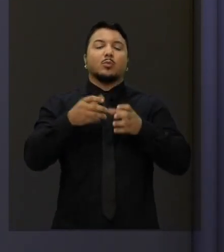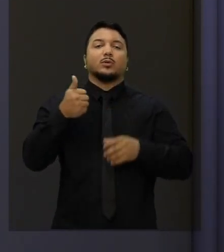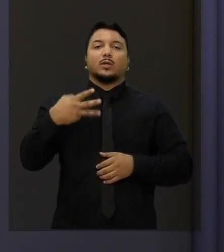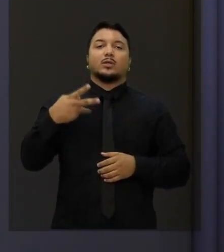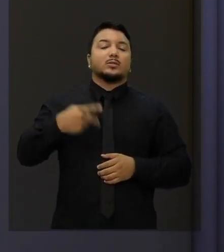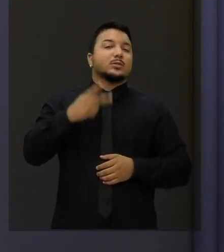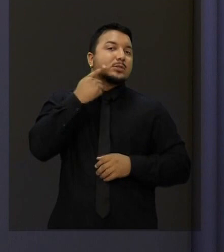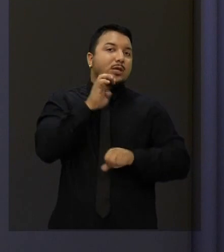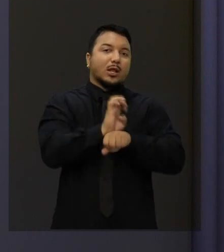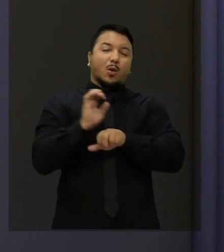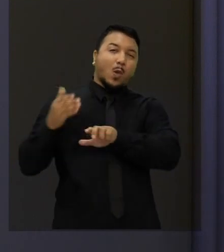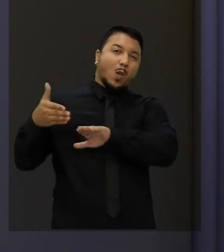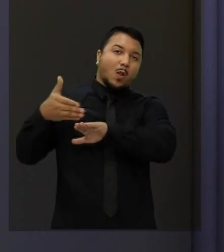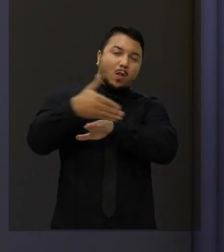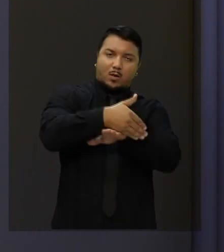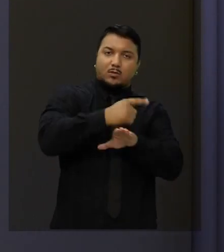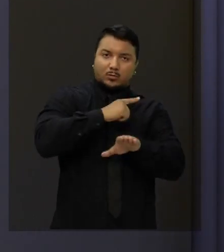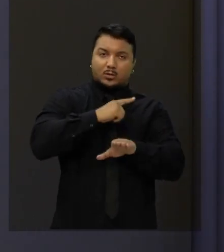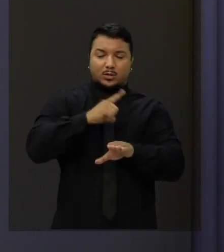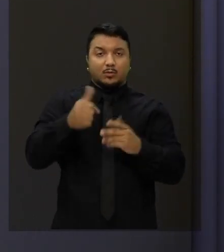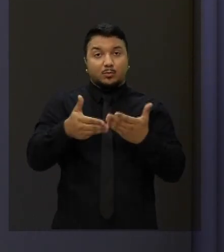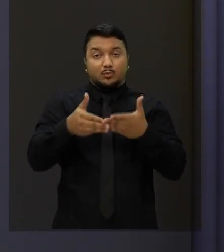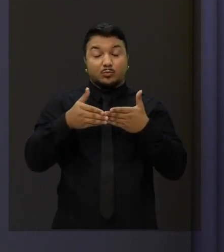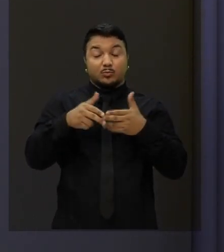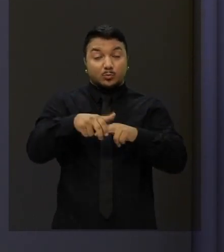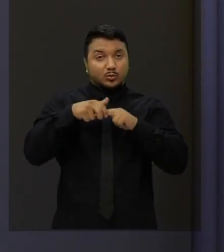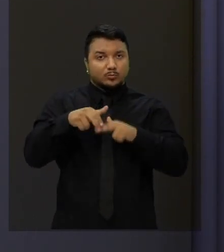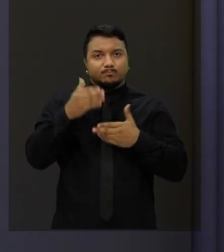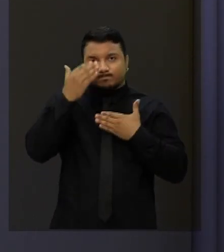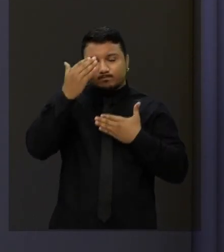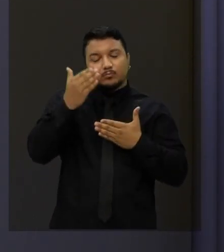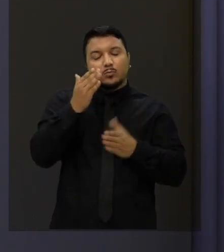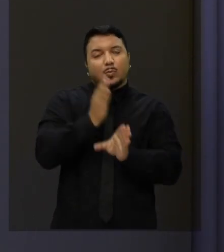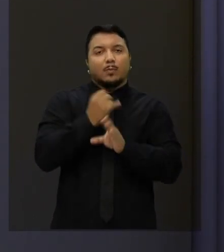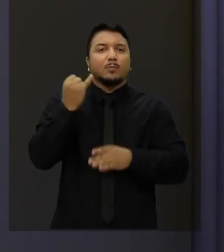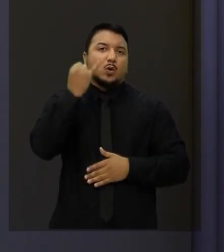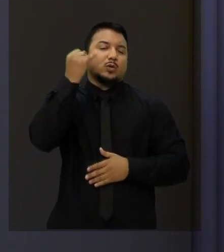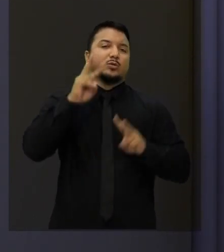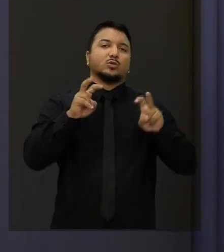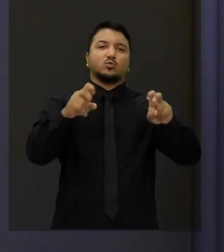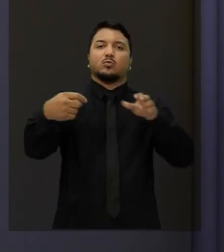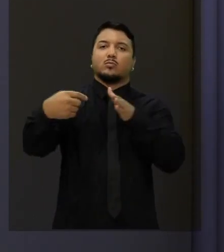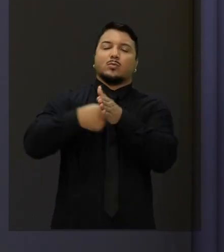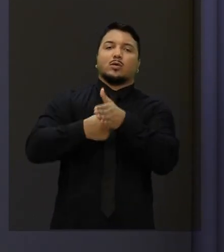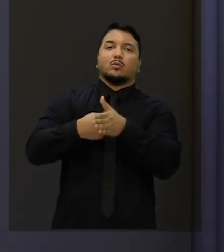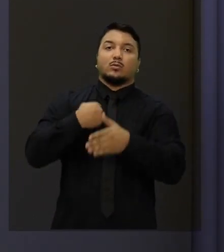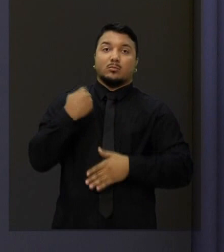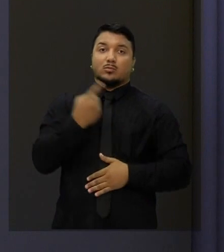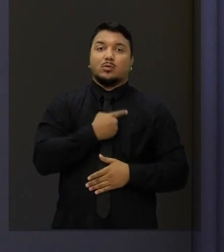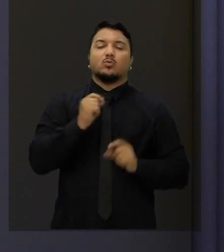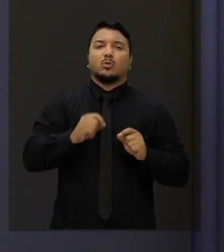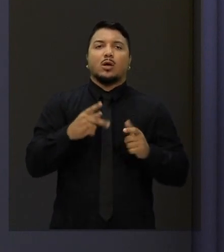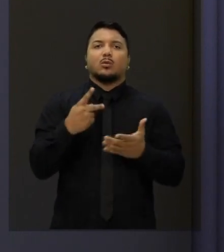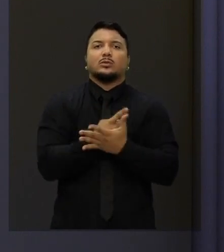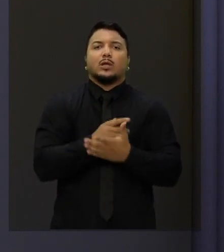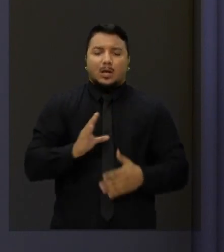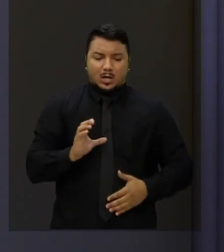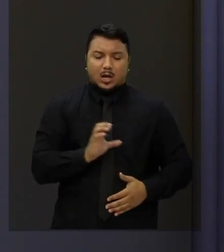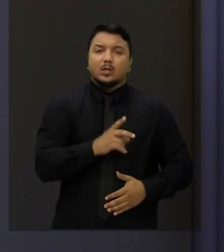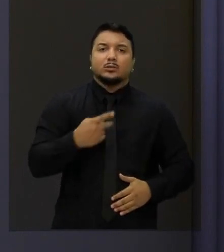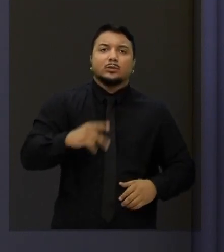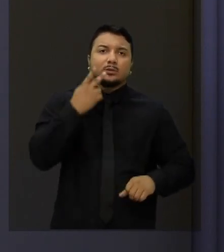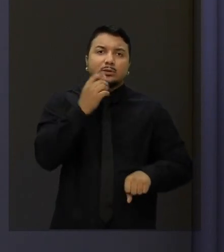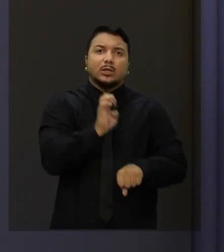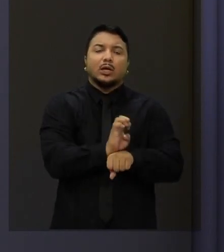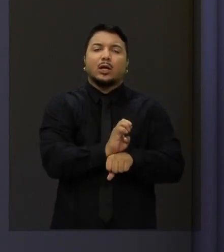inteiro. E eu considero muito importante o tema aqui perguntado, porque nós temos casos crescentes de câncer no estado